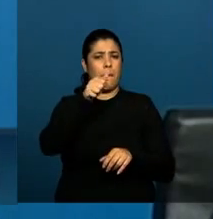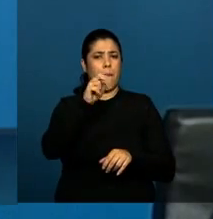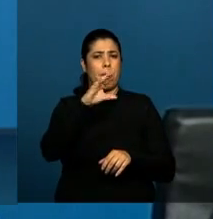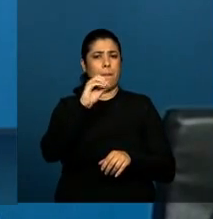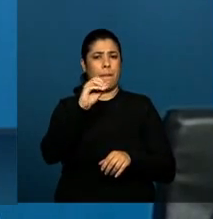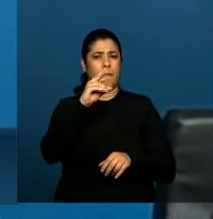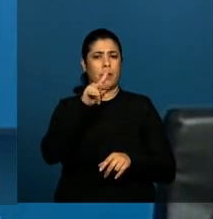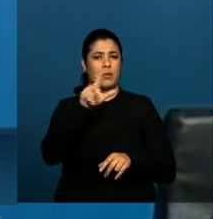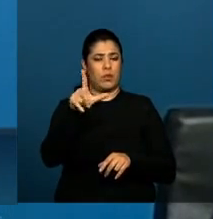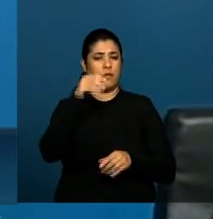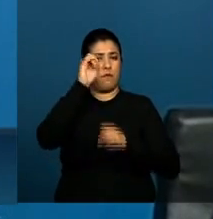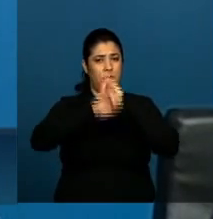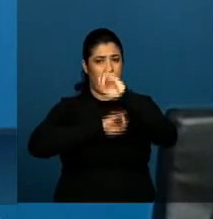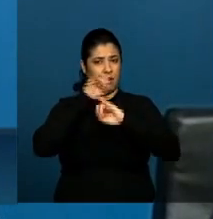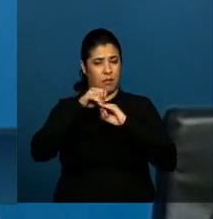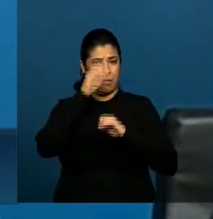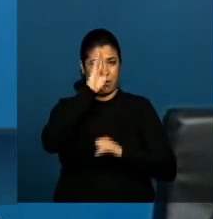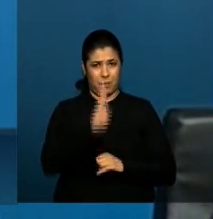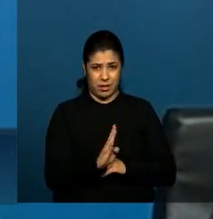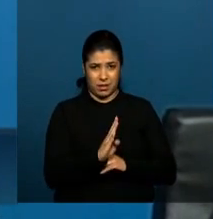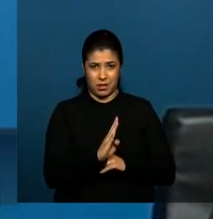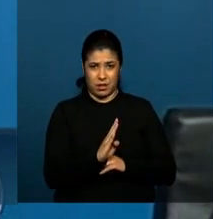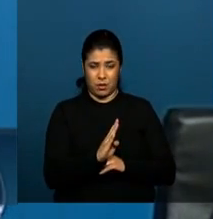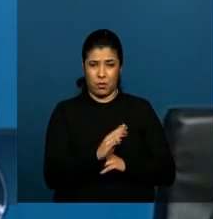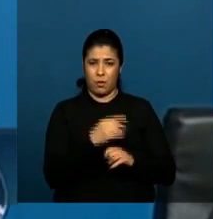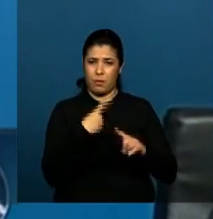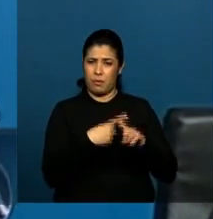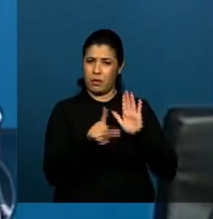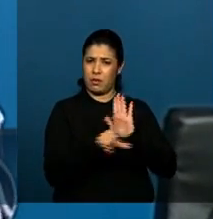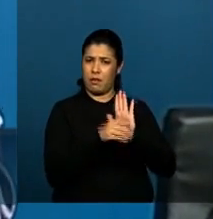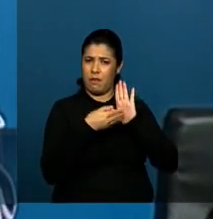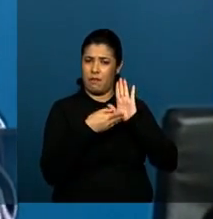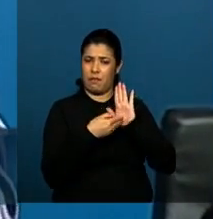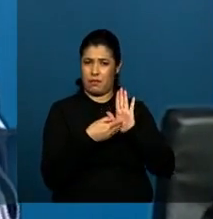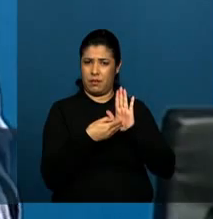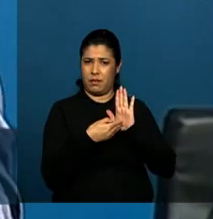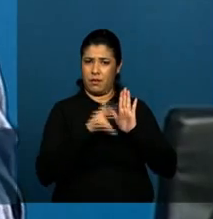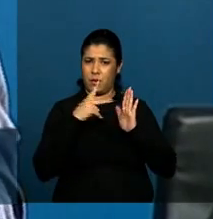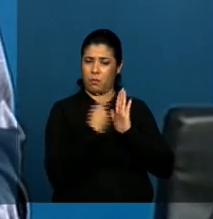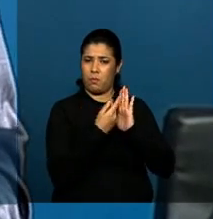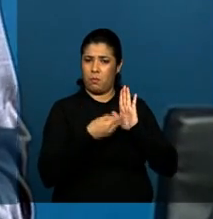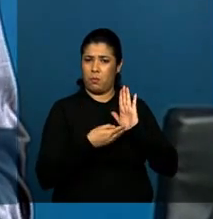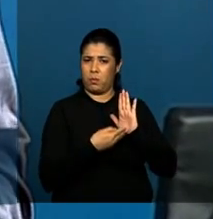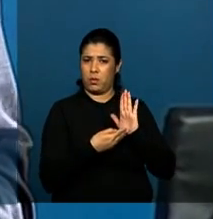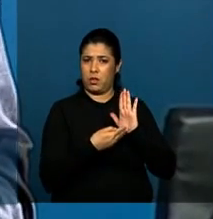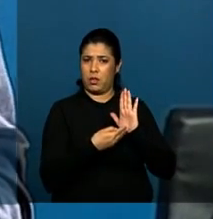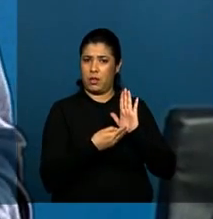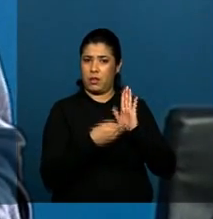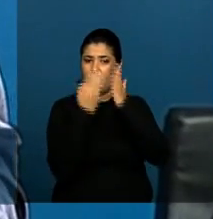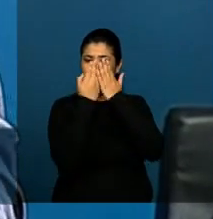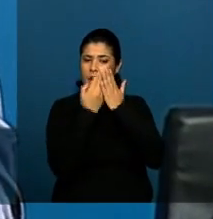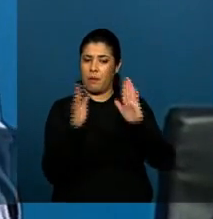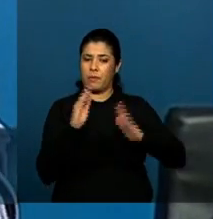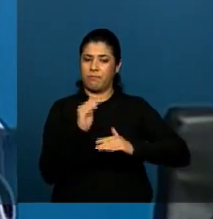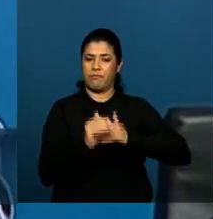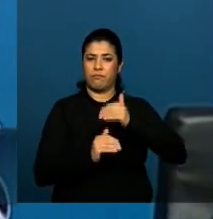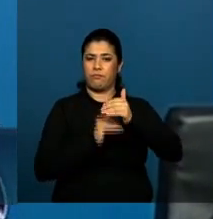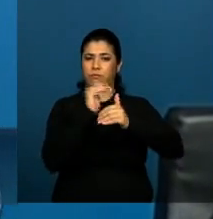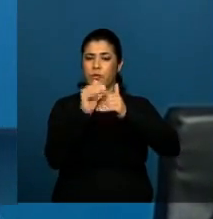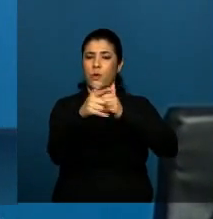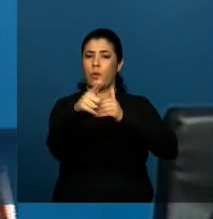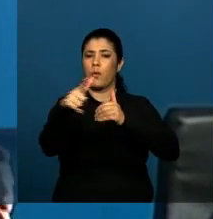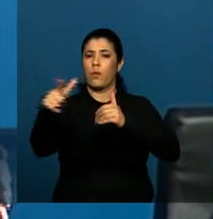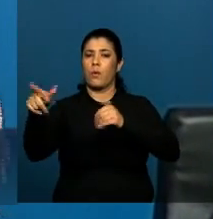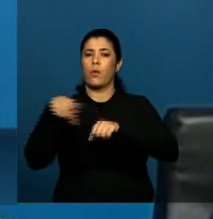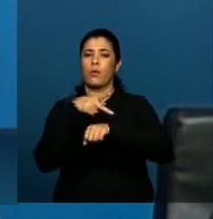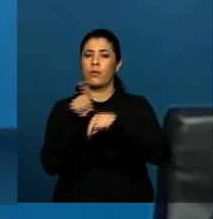Porque ela pavimentou um caminho para que todos os países daqui para frente